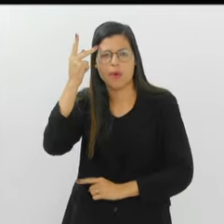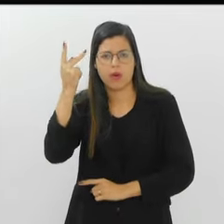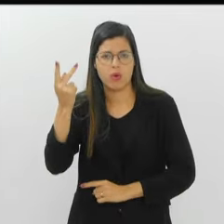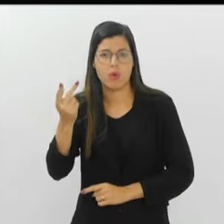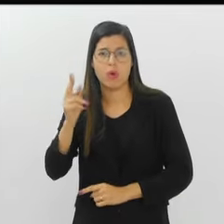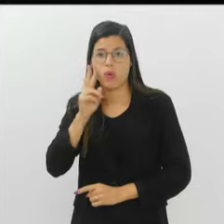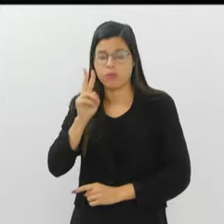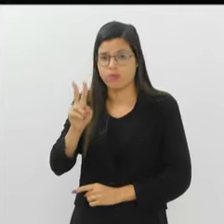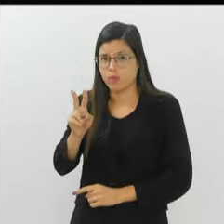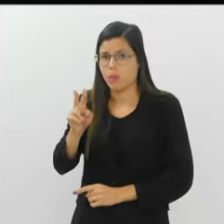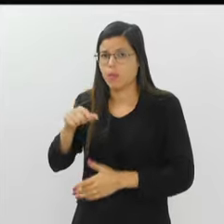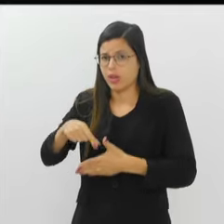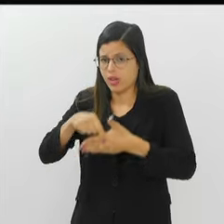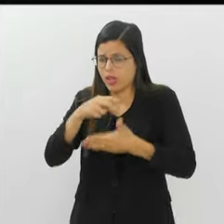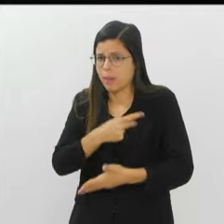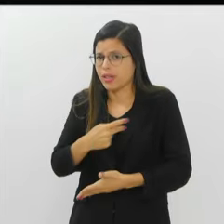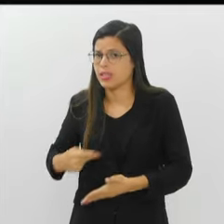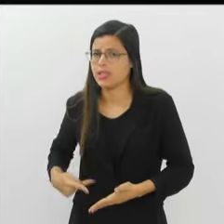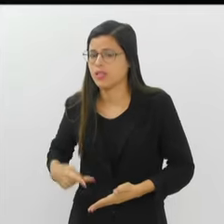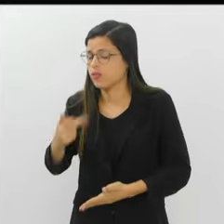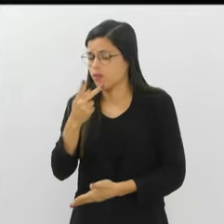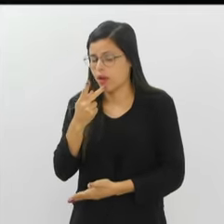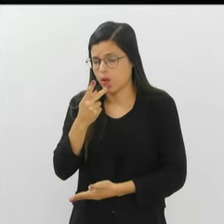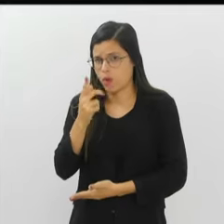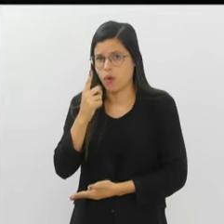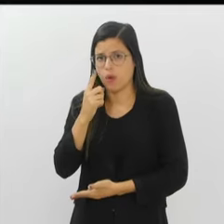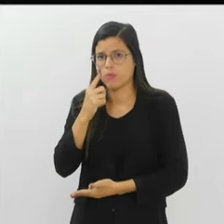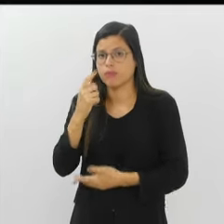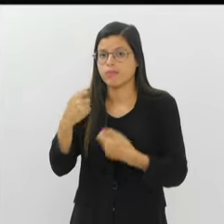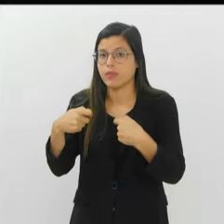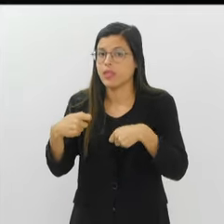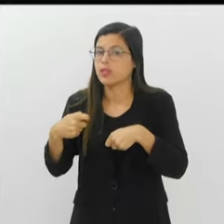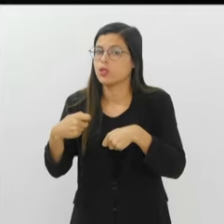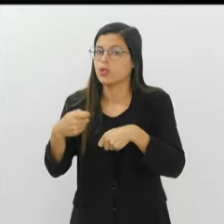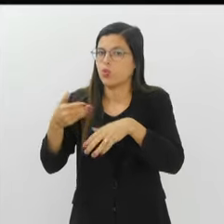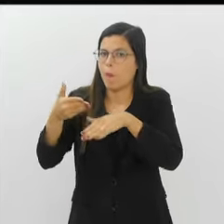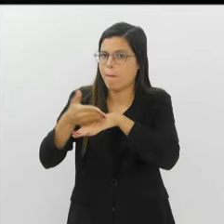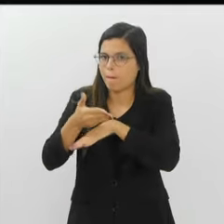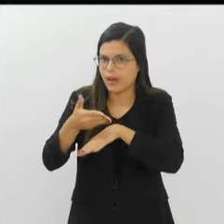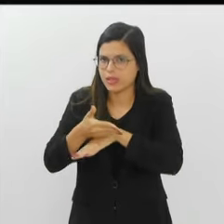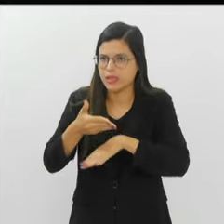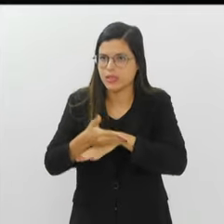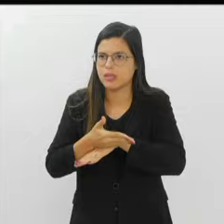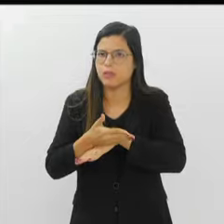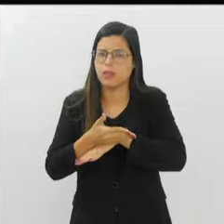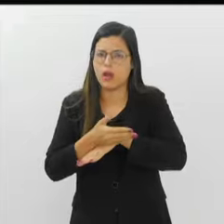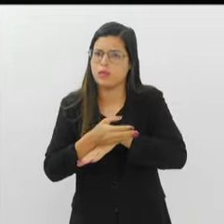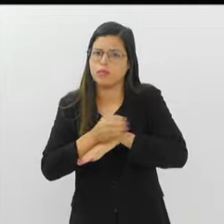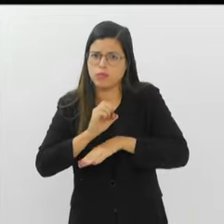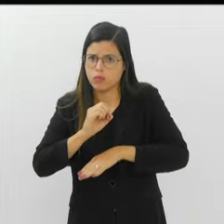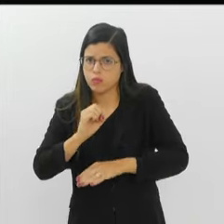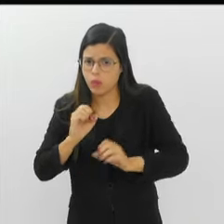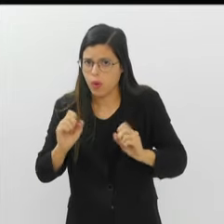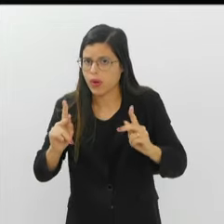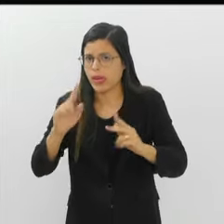para o presidente e falo, cara, se você não deixar eu participar, pelo menos participar, mesmo que eu não tenha a última palavra. sim.